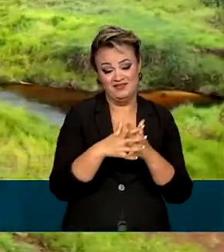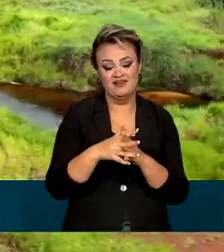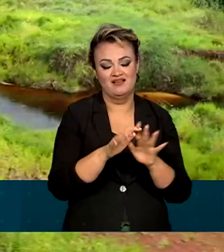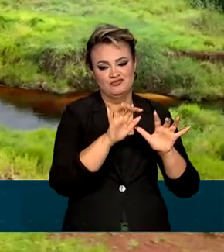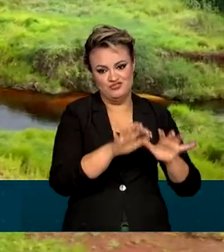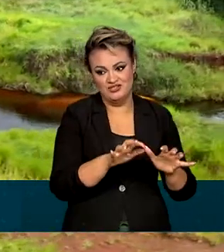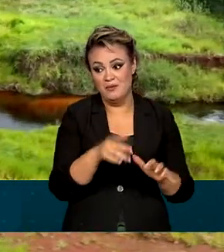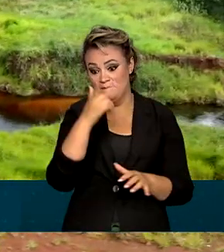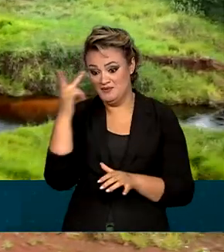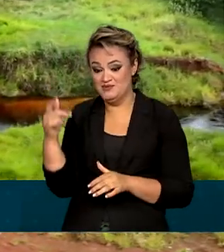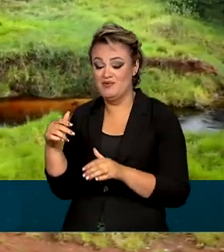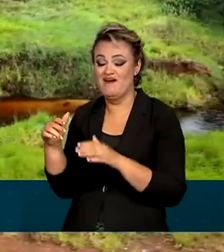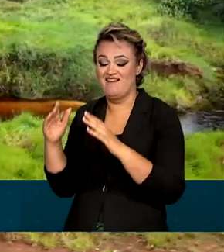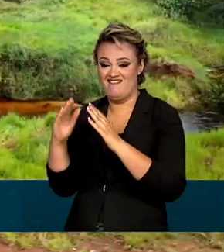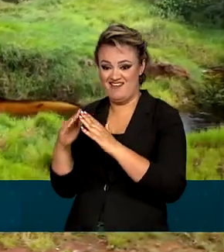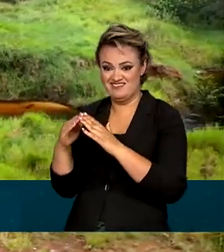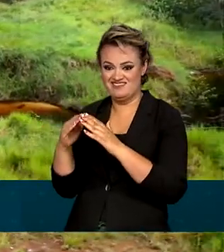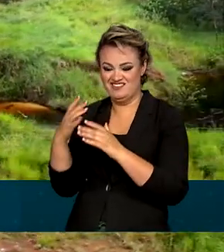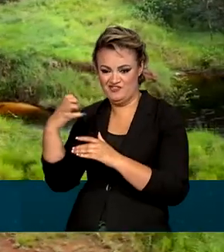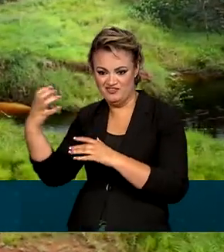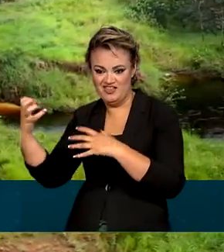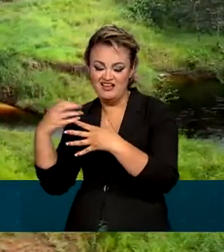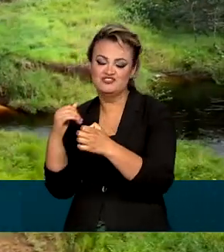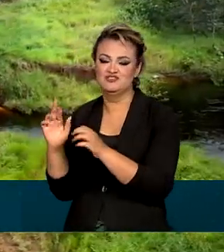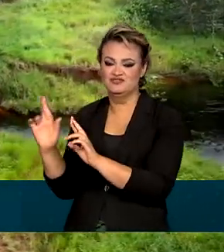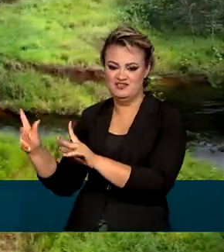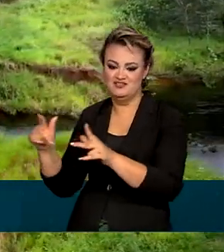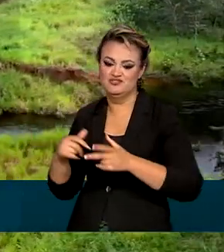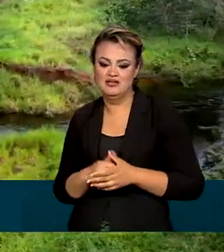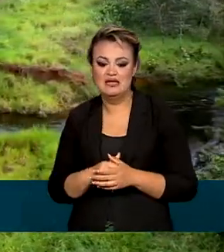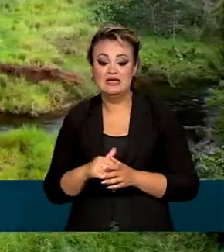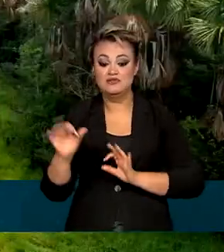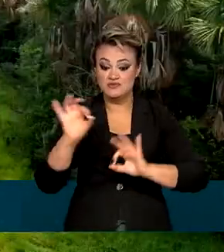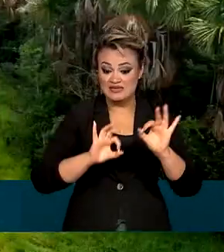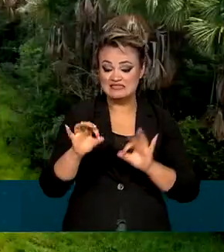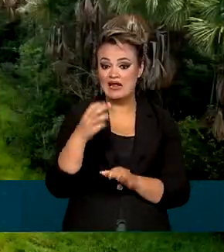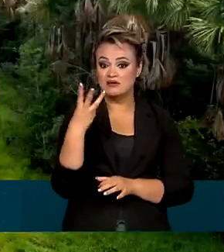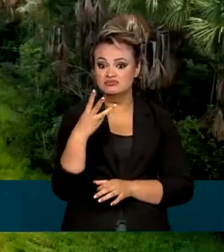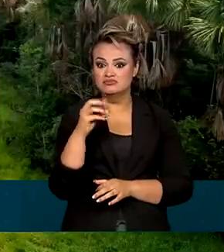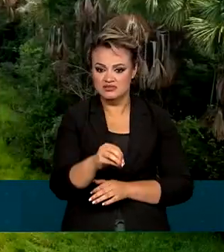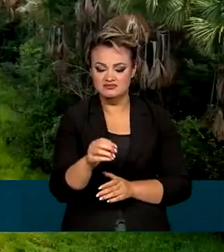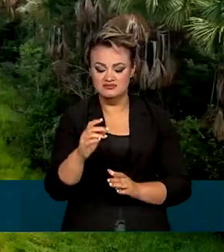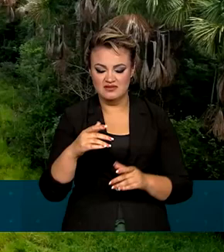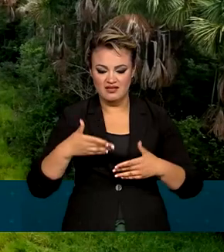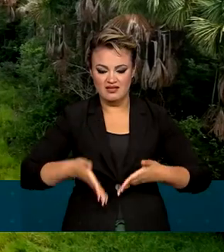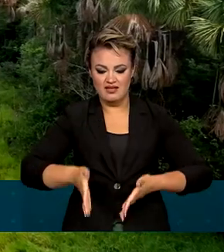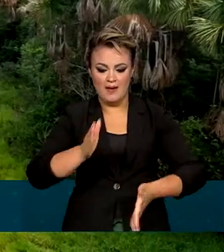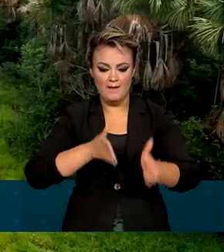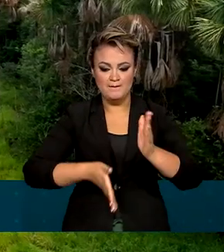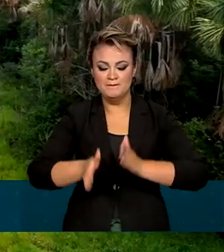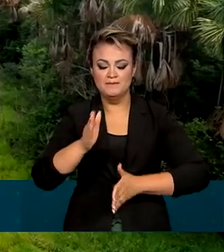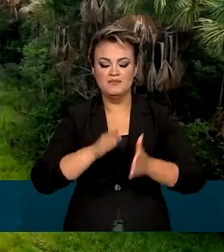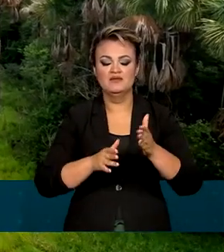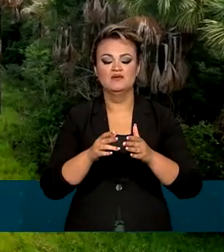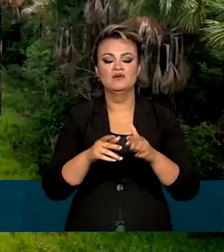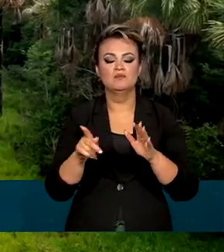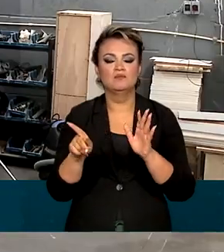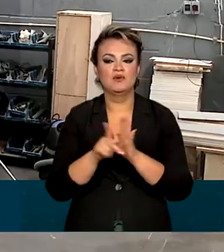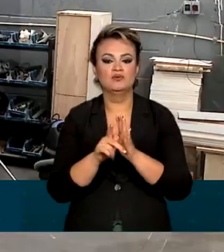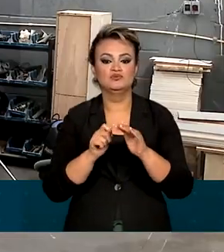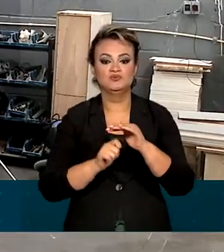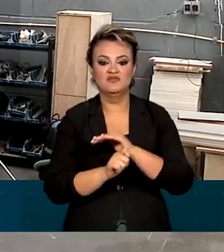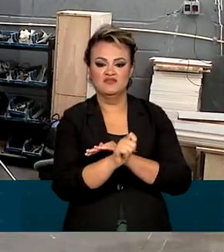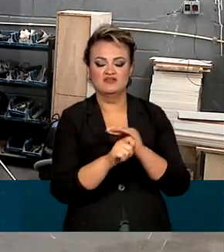disso, foram selecionadas 30 rotas turísticas para receber recursos do programa Investe Turismo.